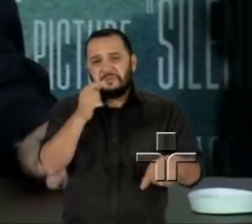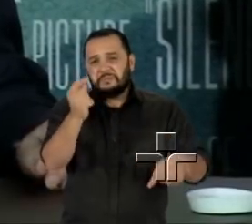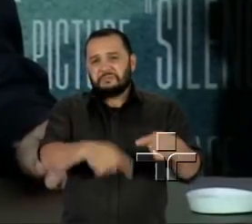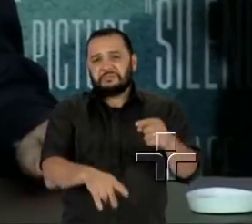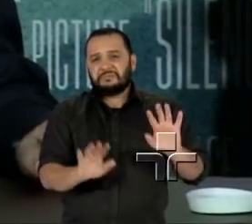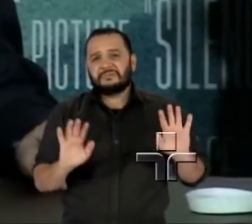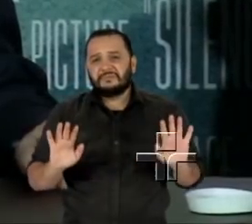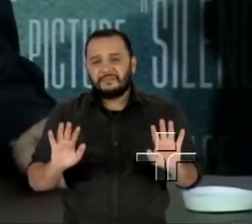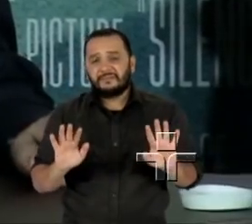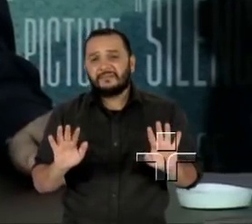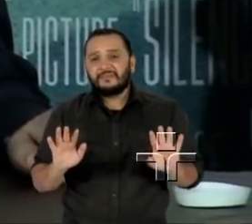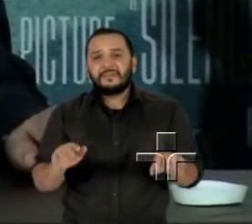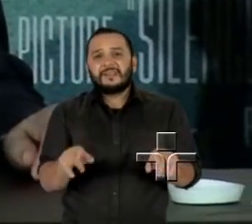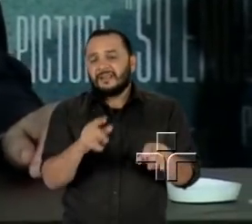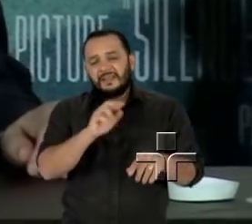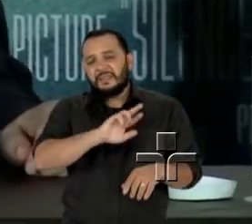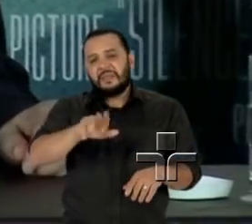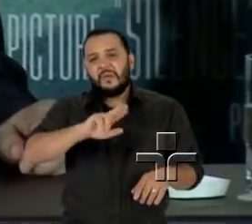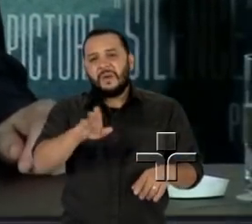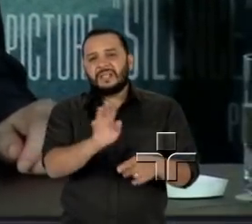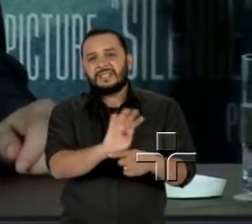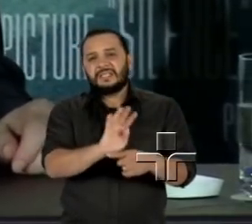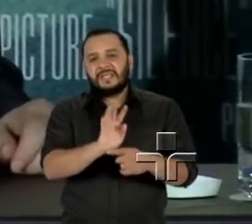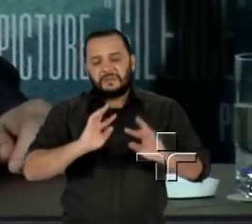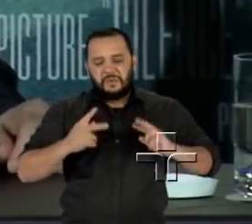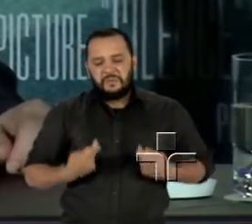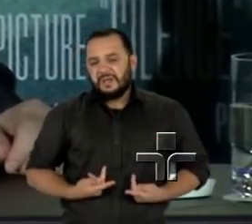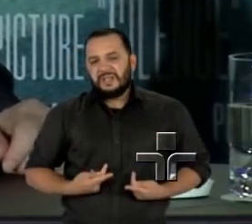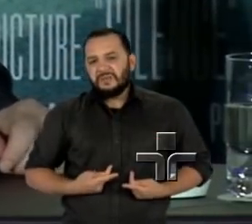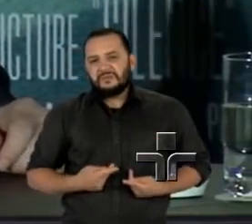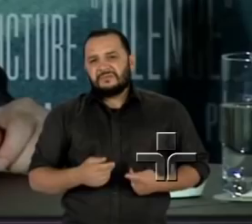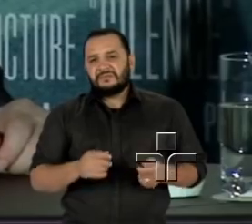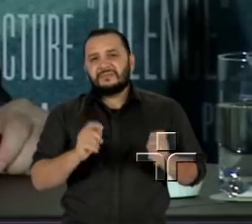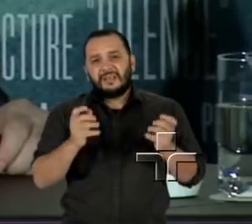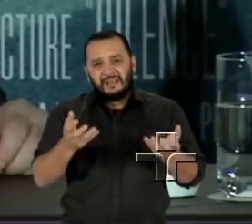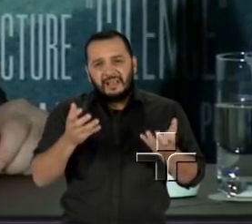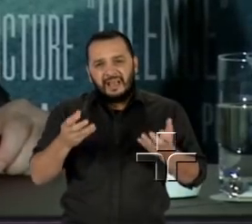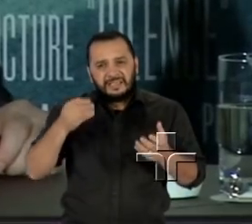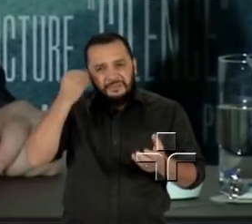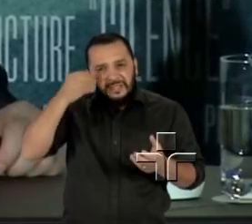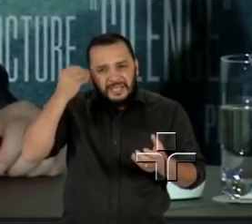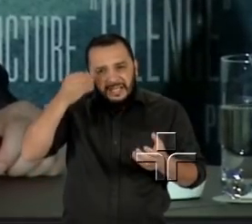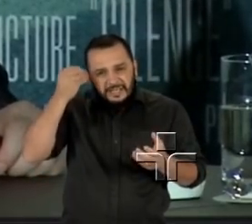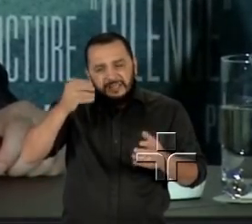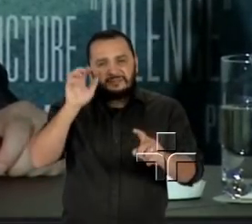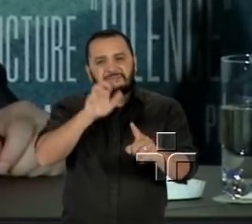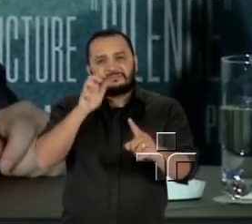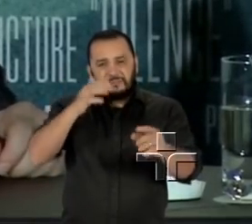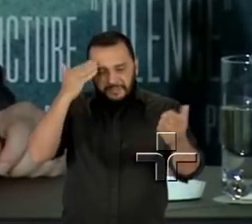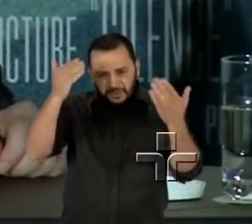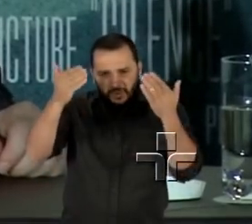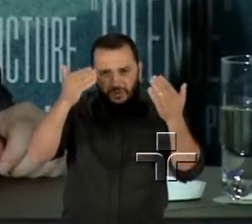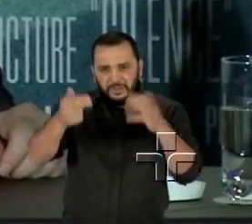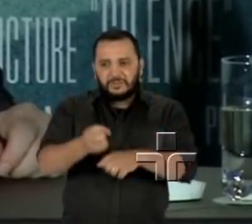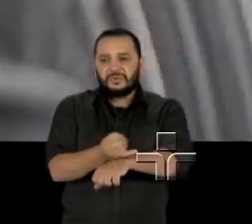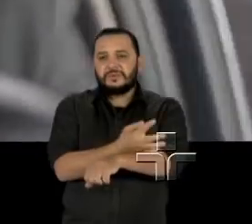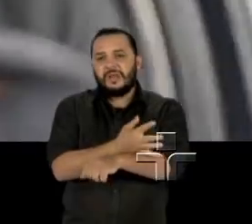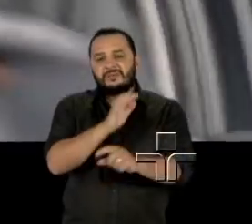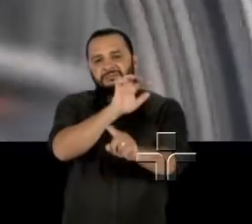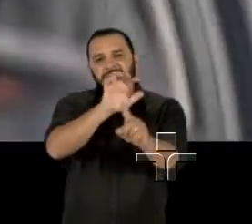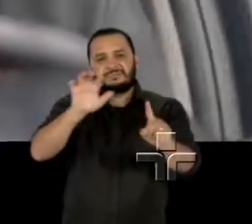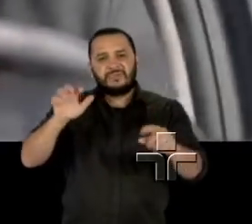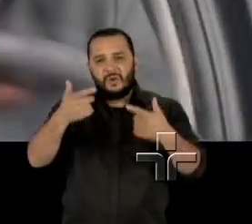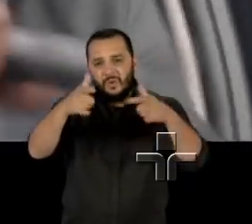Completou afirmando que isso não é cinema de seres humanos, que tenta transmitir experiências psicológicas ou emocionais a outro ser humano.